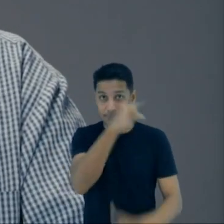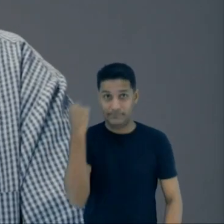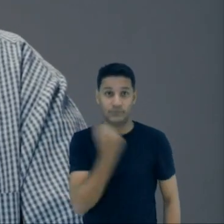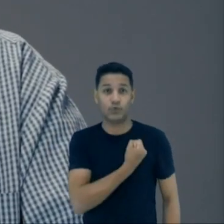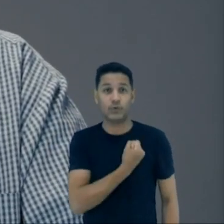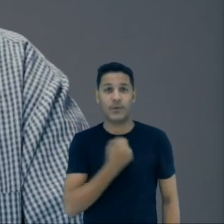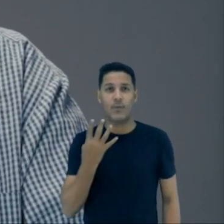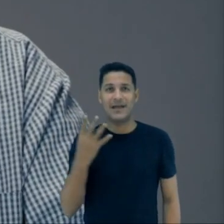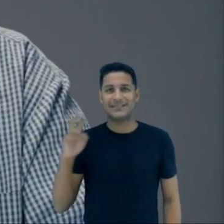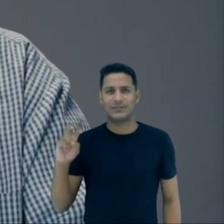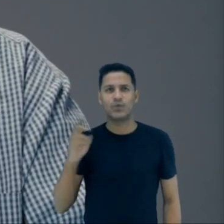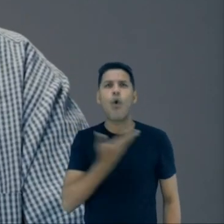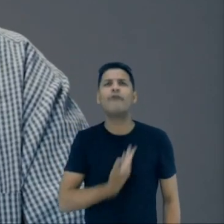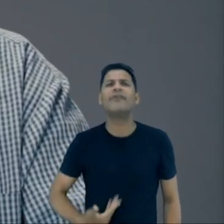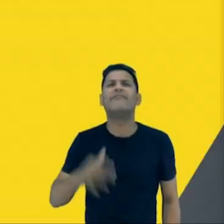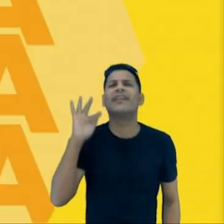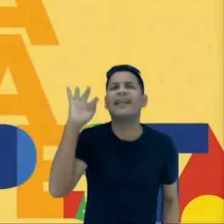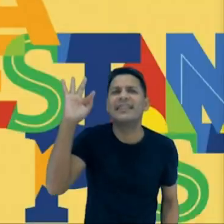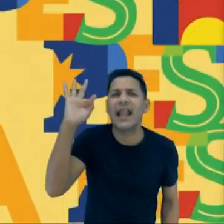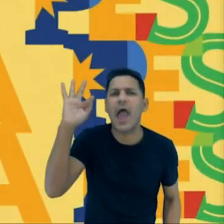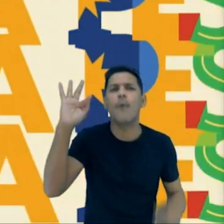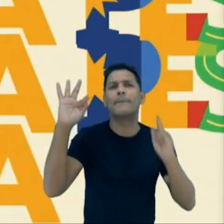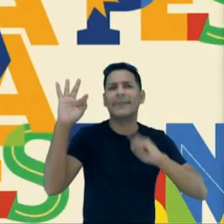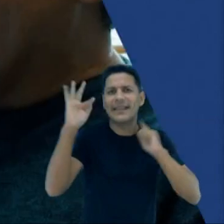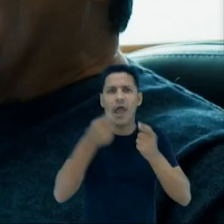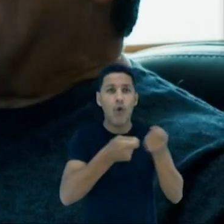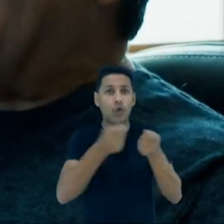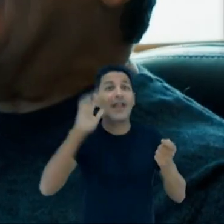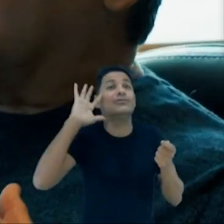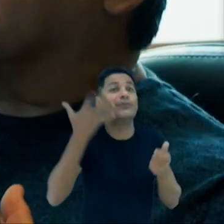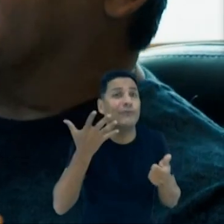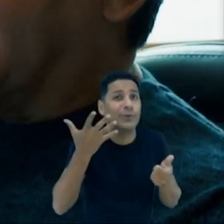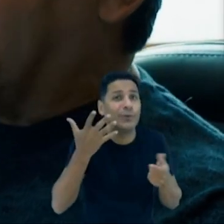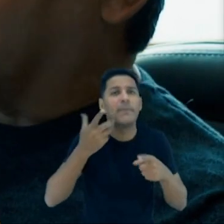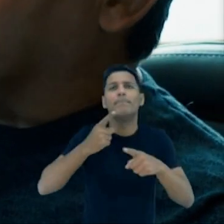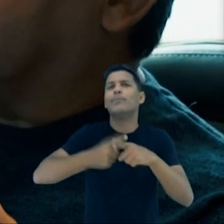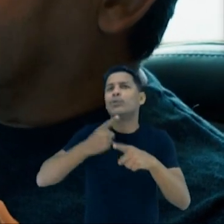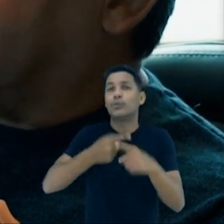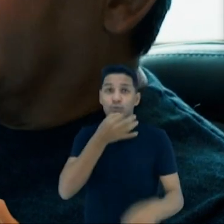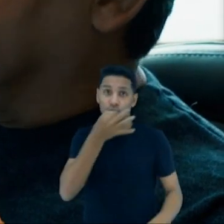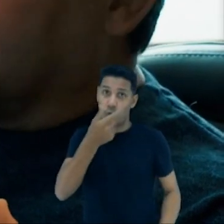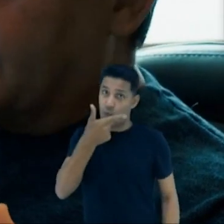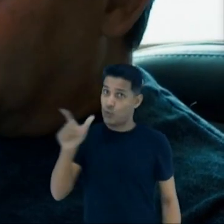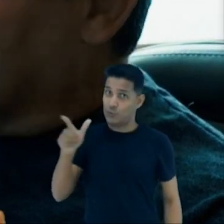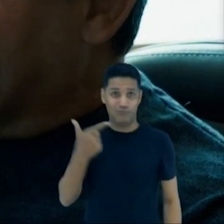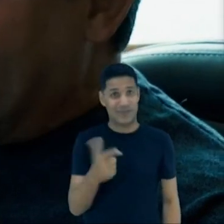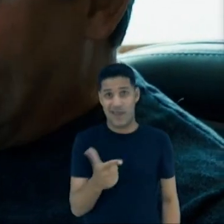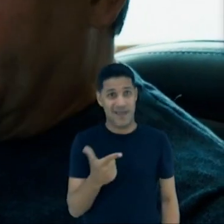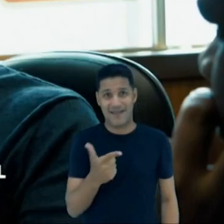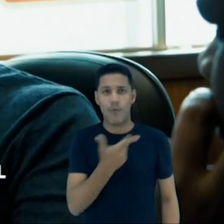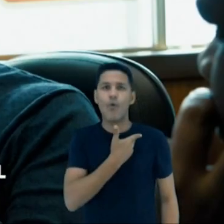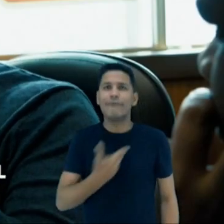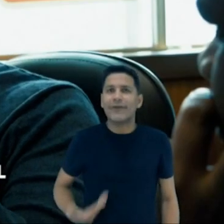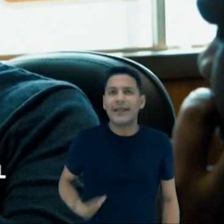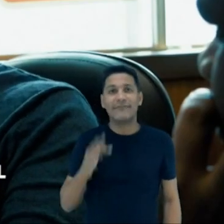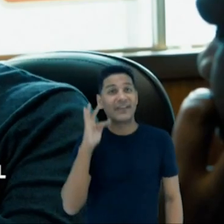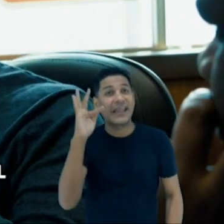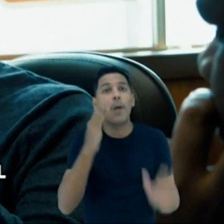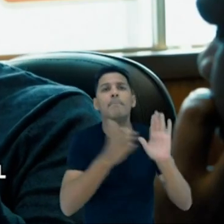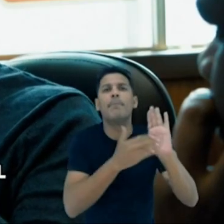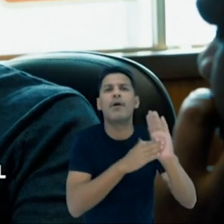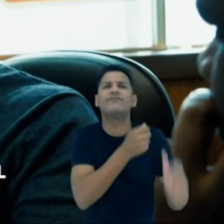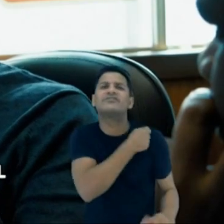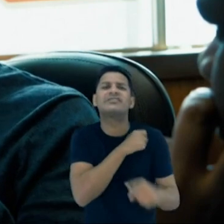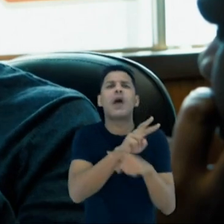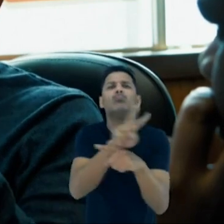história de Minas a não pagar a dívida. O governo tem que renegociar com o governo federal. Não tem outra maneira. Esse regime de